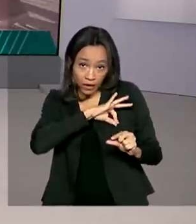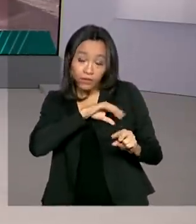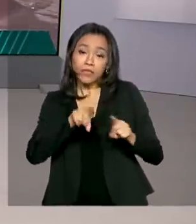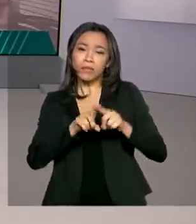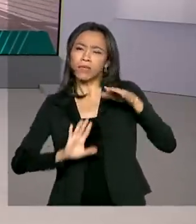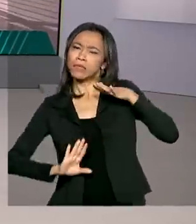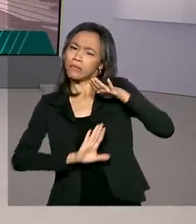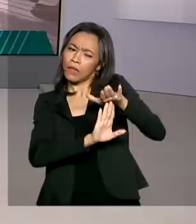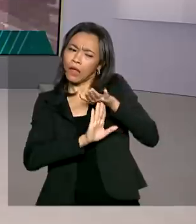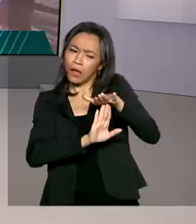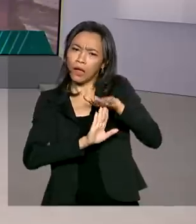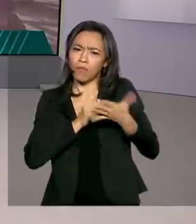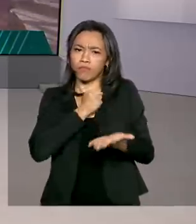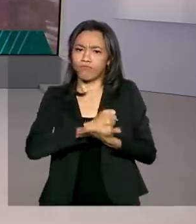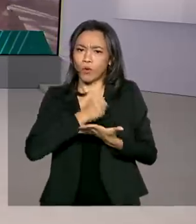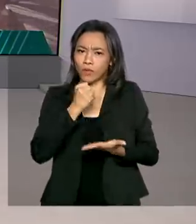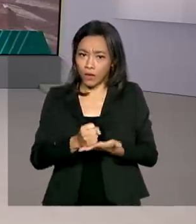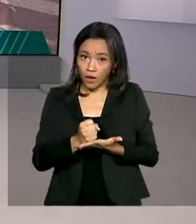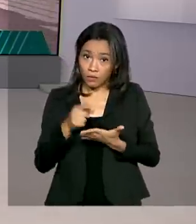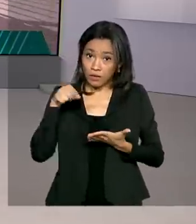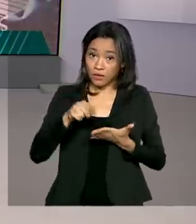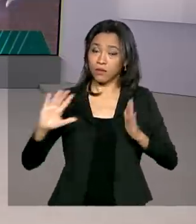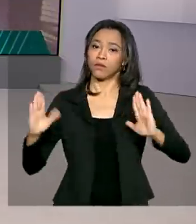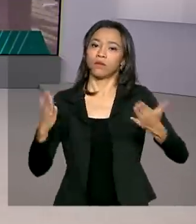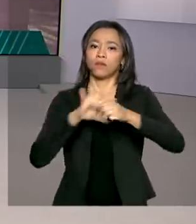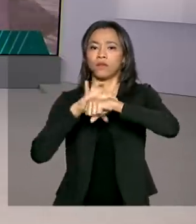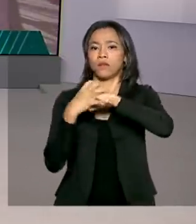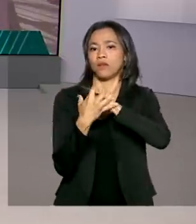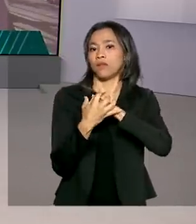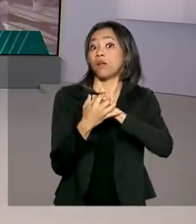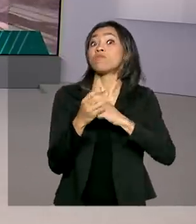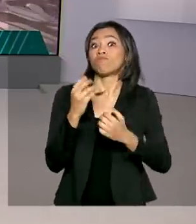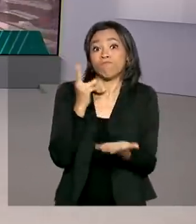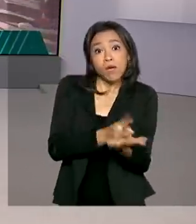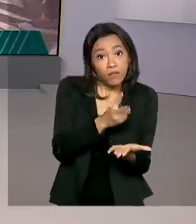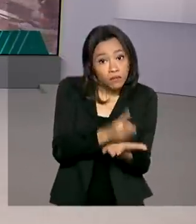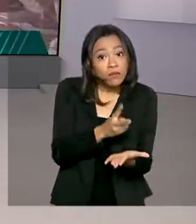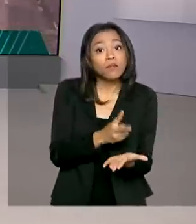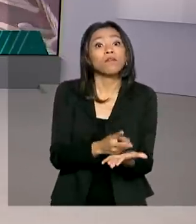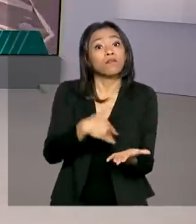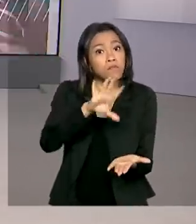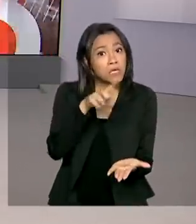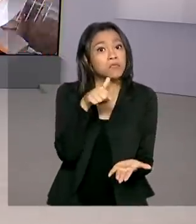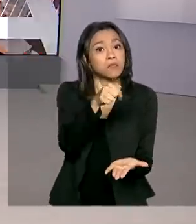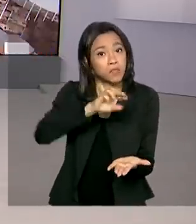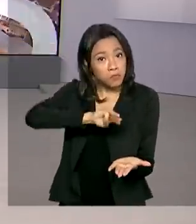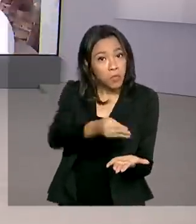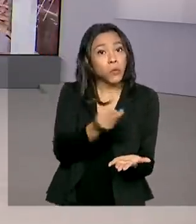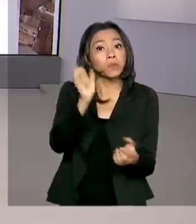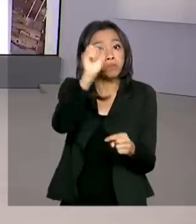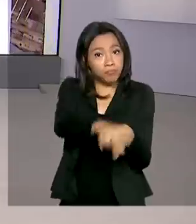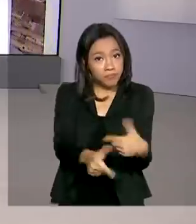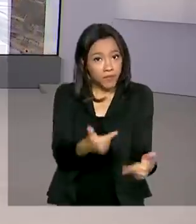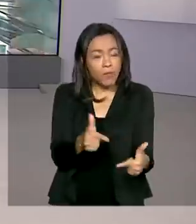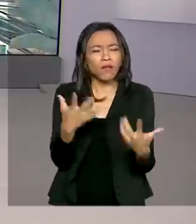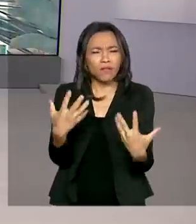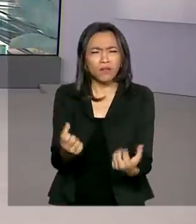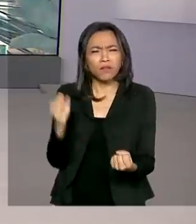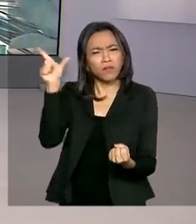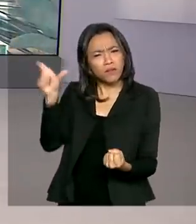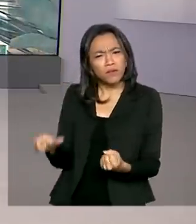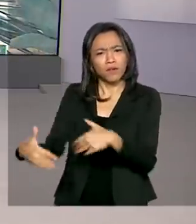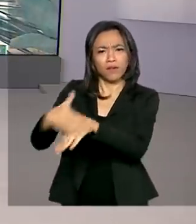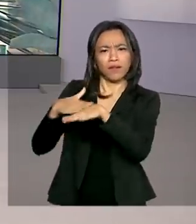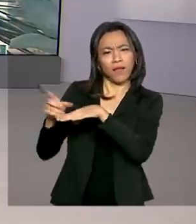de Suspensão de Contratos de Trabalho durante a pandemia preservou mais de 7 milhões de empregos. Vamos falar com Selma Dias,